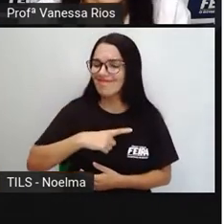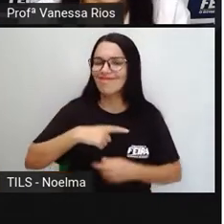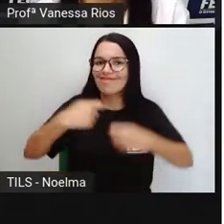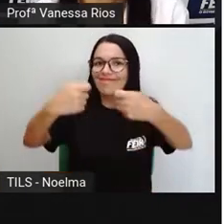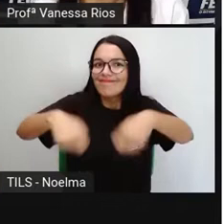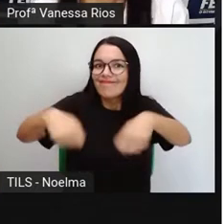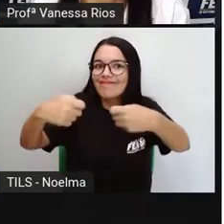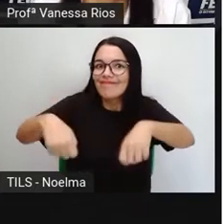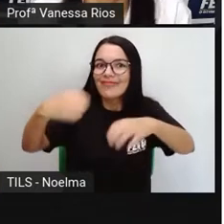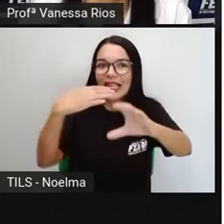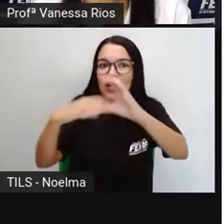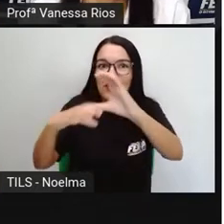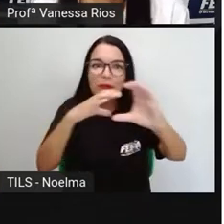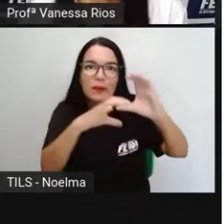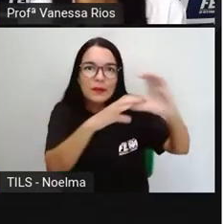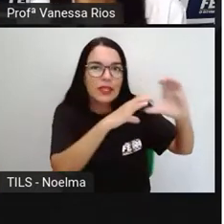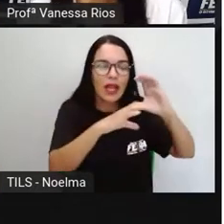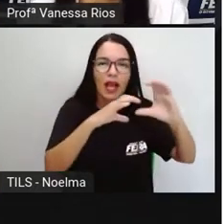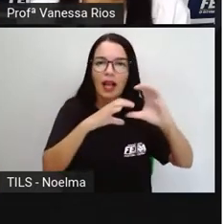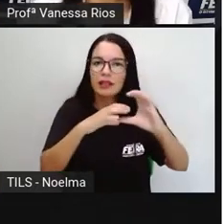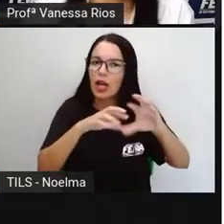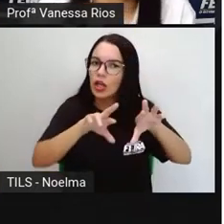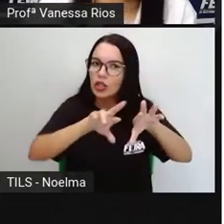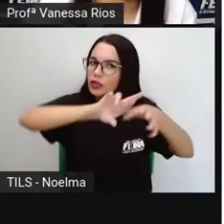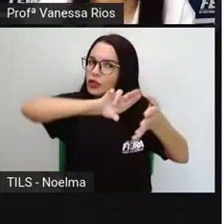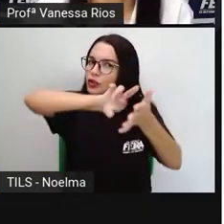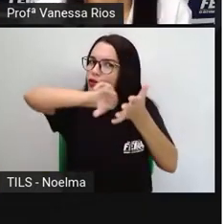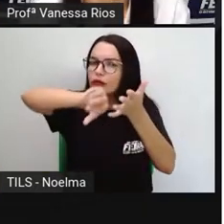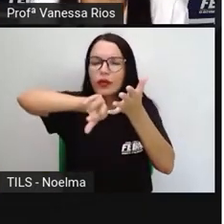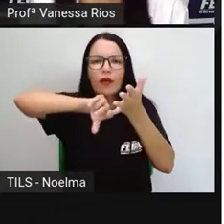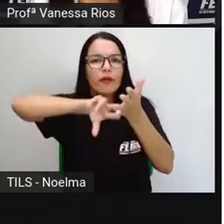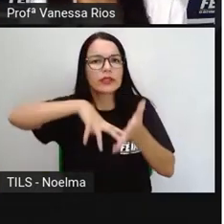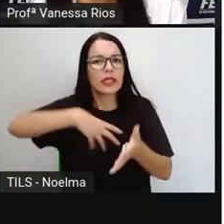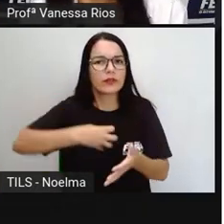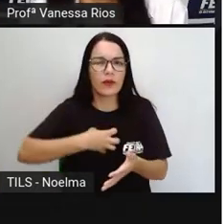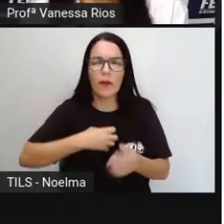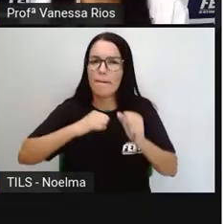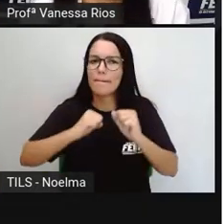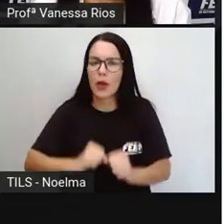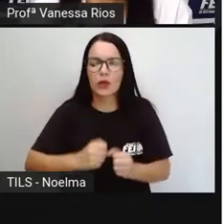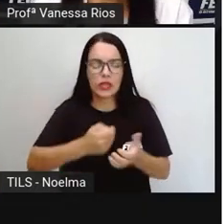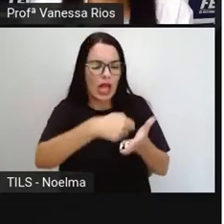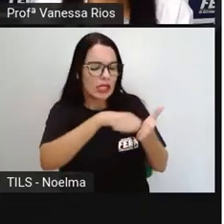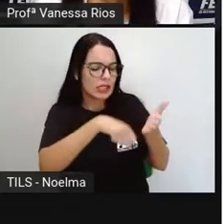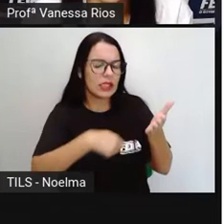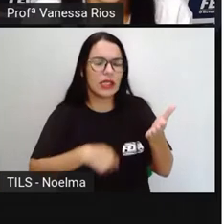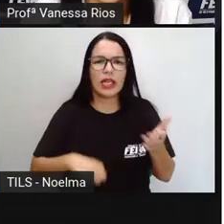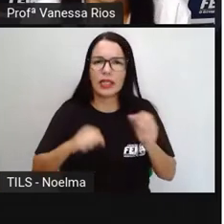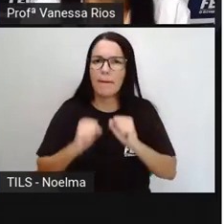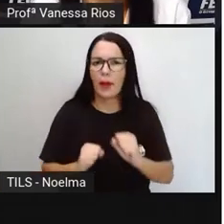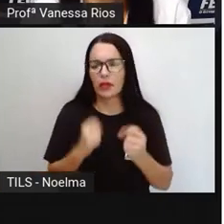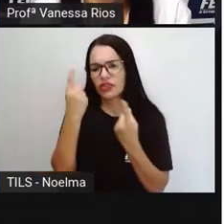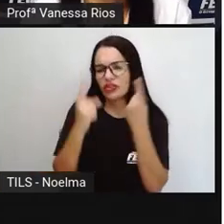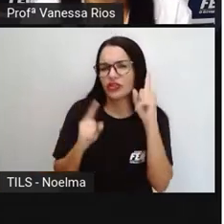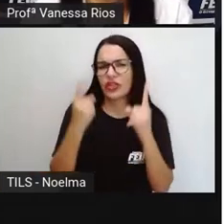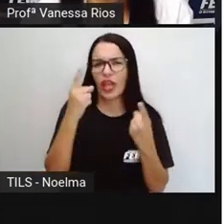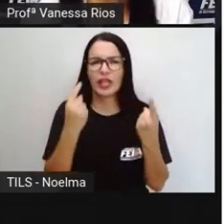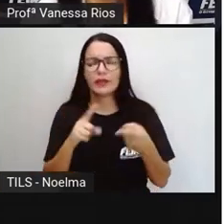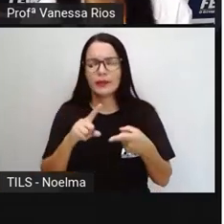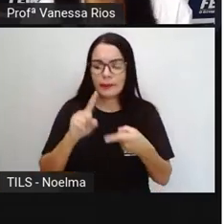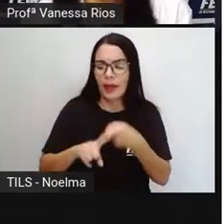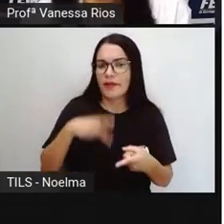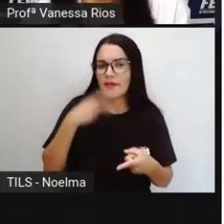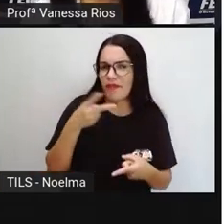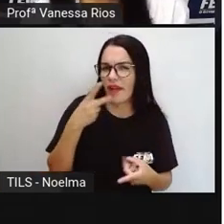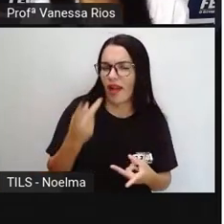comunicar, né? De diversas formas, de forma escrita, através dos gestos, através da fala. E as palavras,